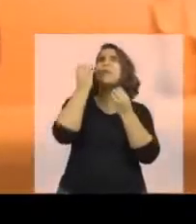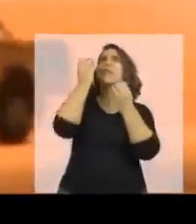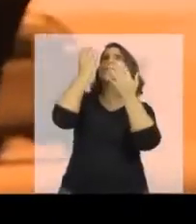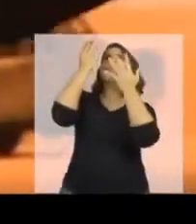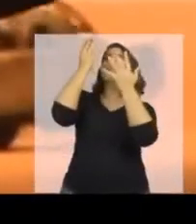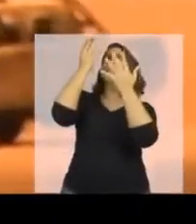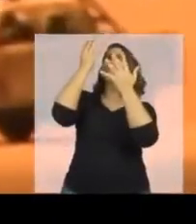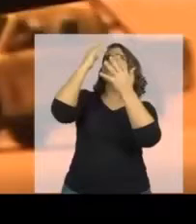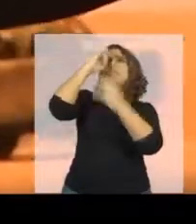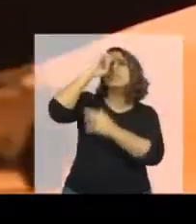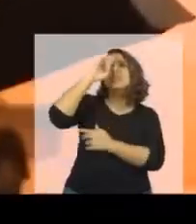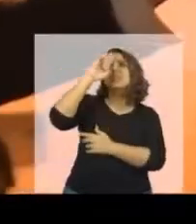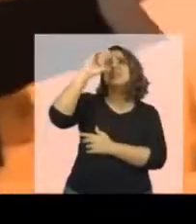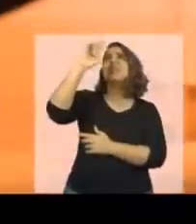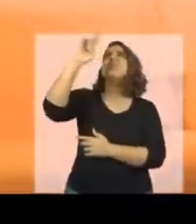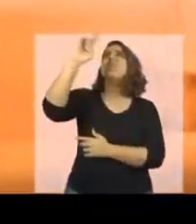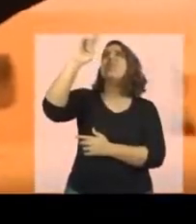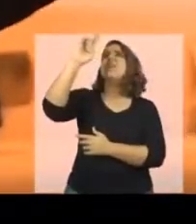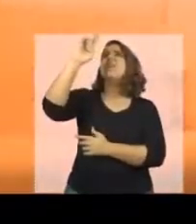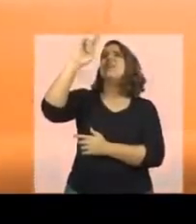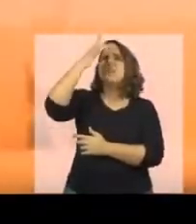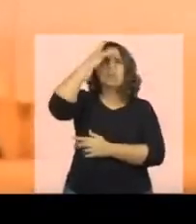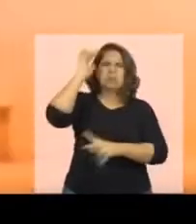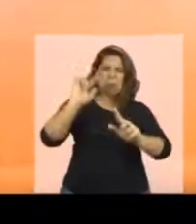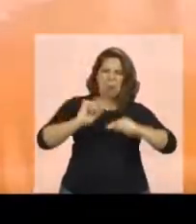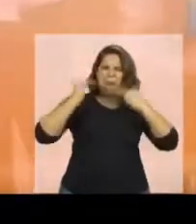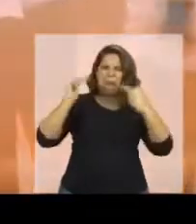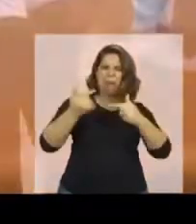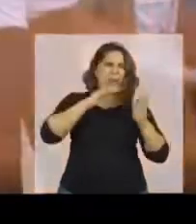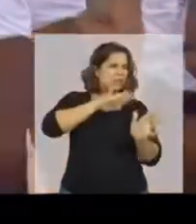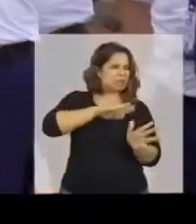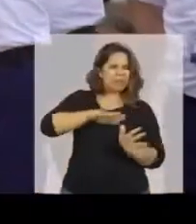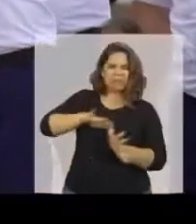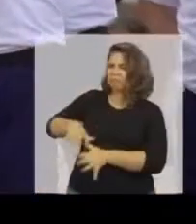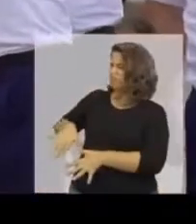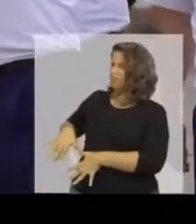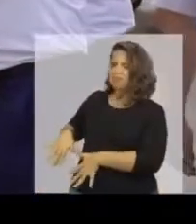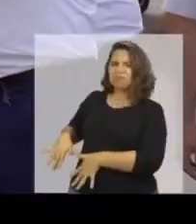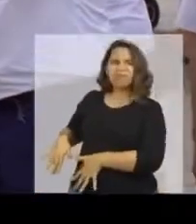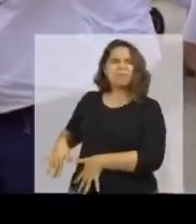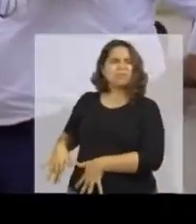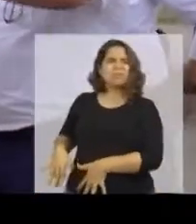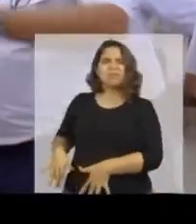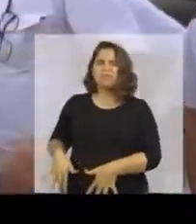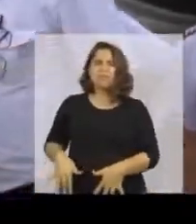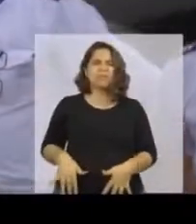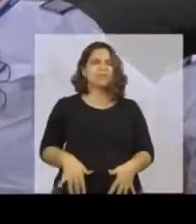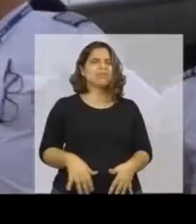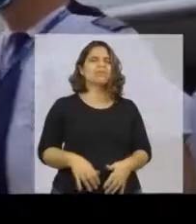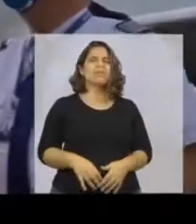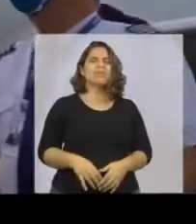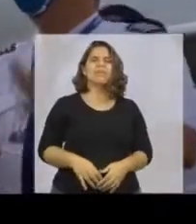dá glórias ao Senhor e derrota ao inimigo.